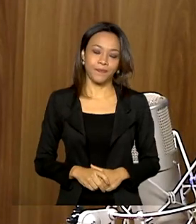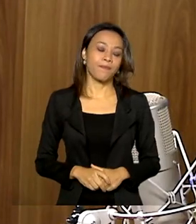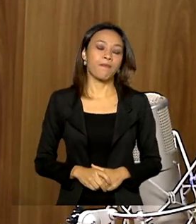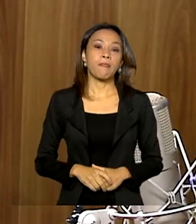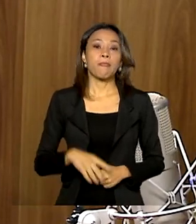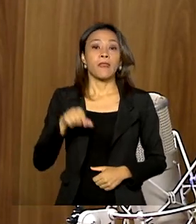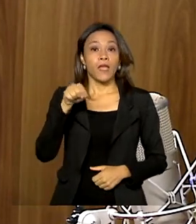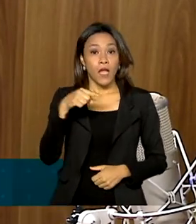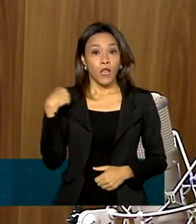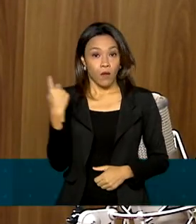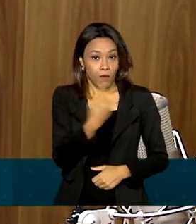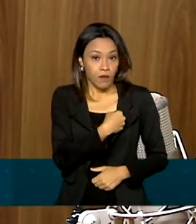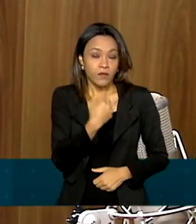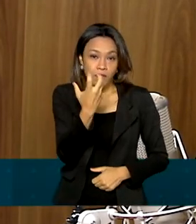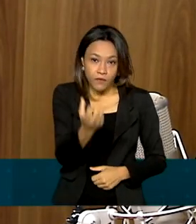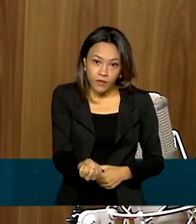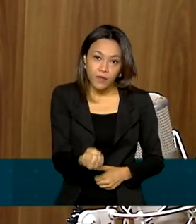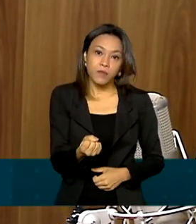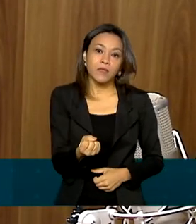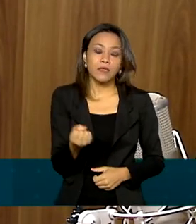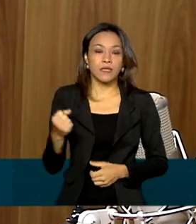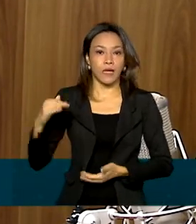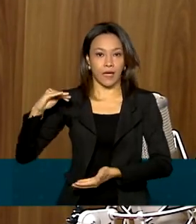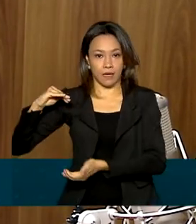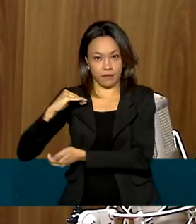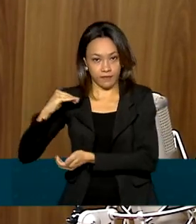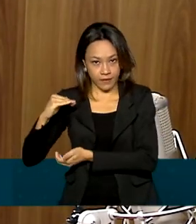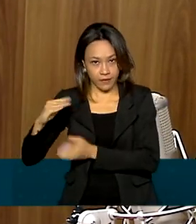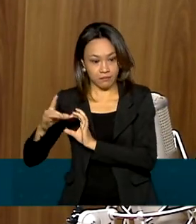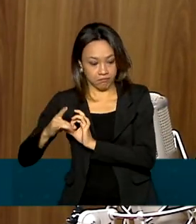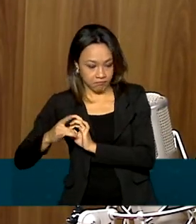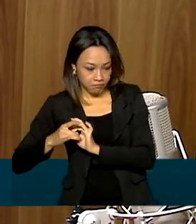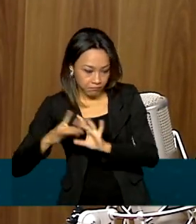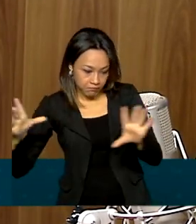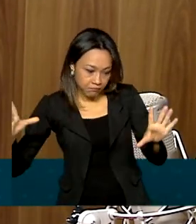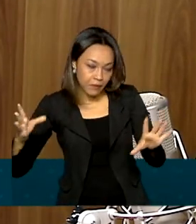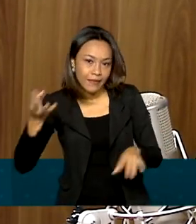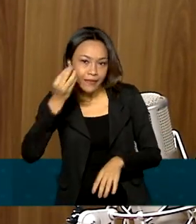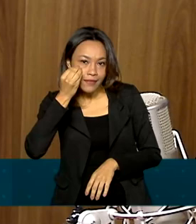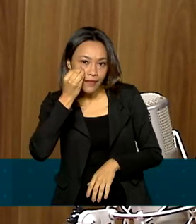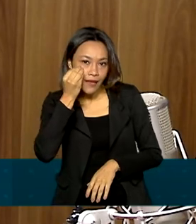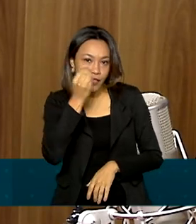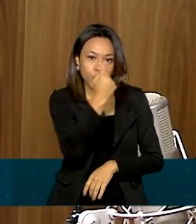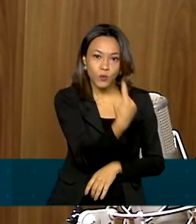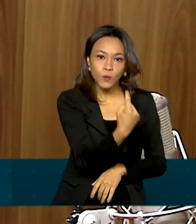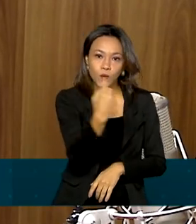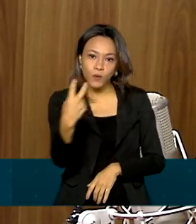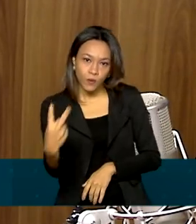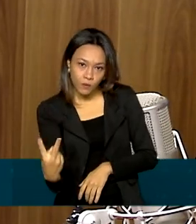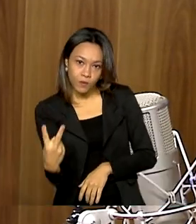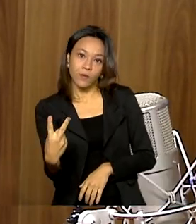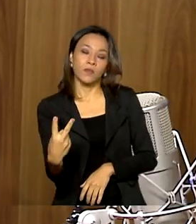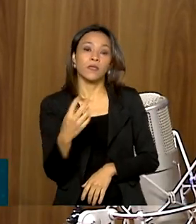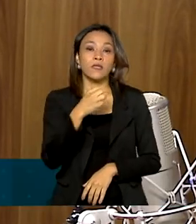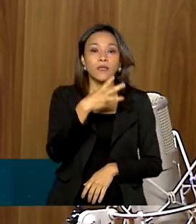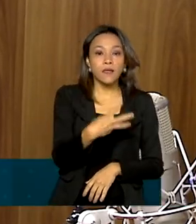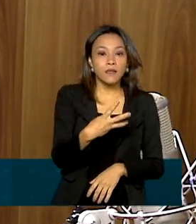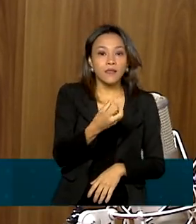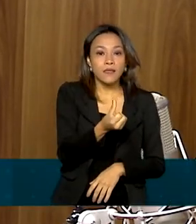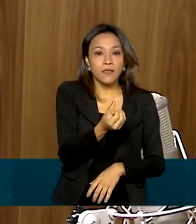entramos agora com essa vacina, vamos entrar assim que a Anvisa liberar, né, os testes de fase 1 e 2, né, com 360